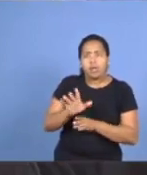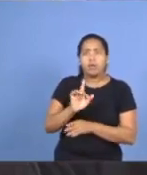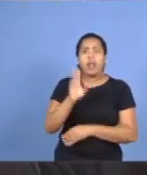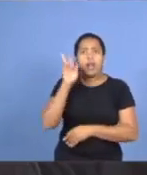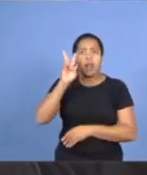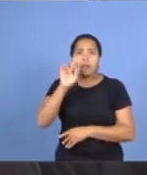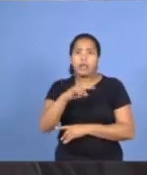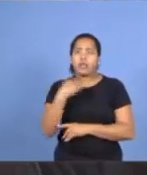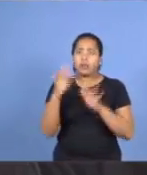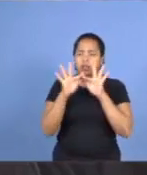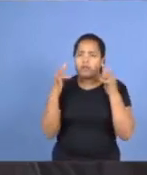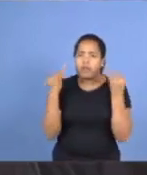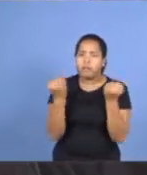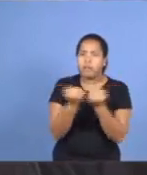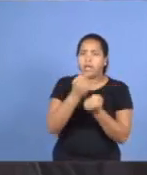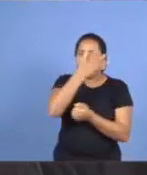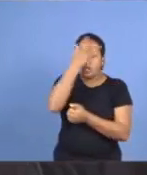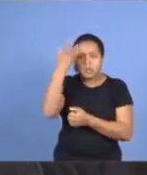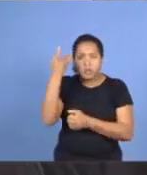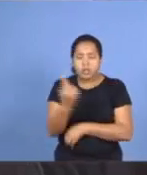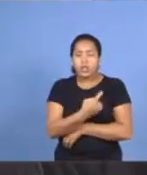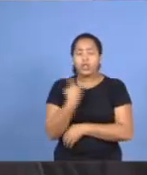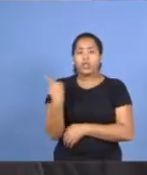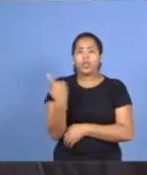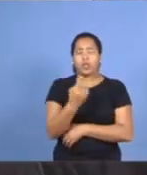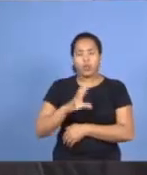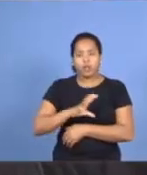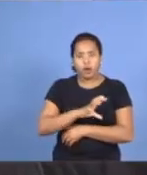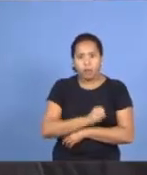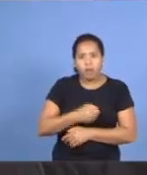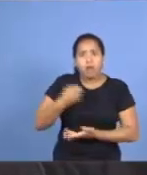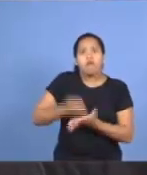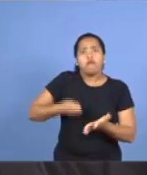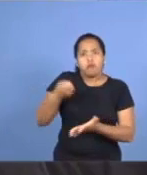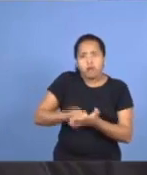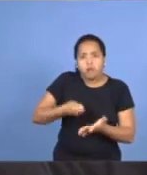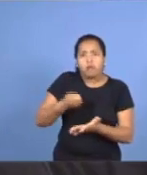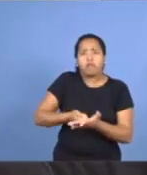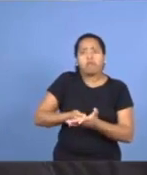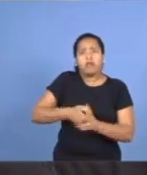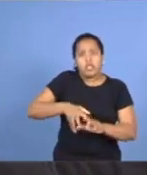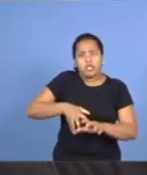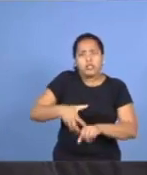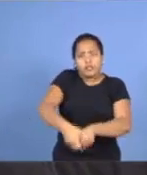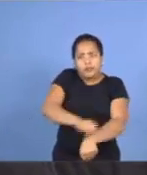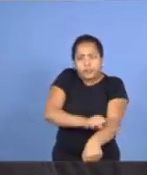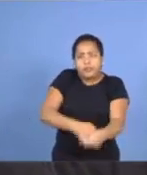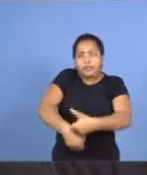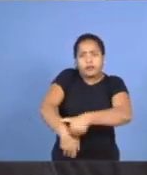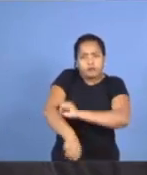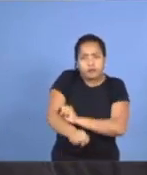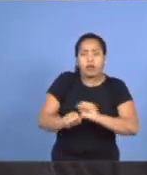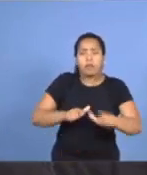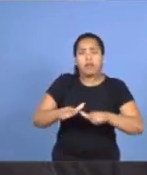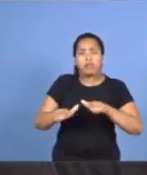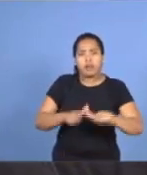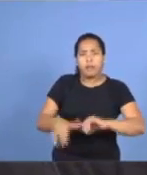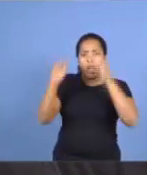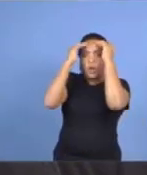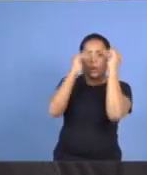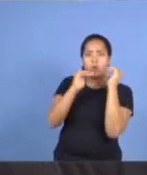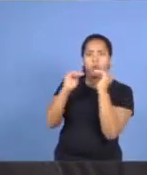daqueles que nós amamos, vamos pelejar, vamos colocar a mão na obra, e exercer aquilo que o Espírito Santo tem